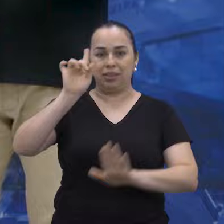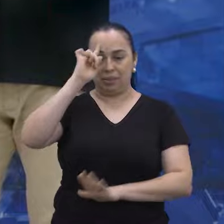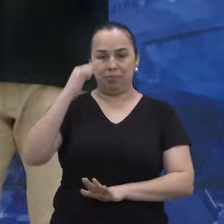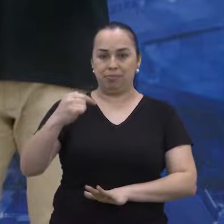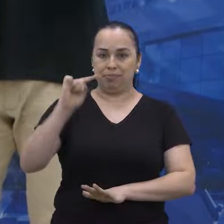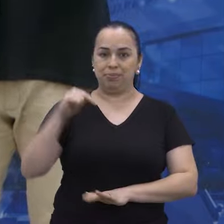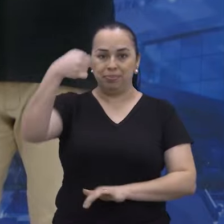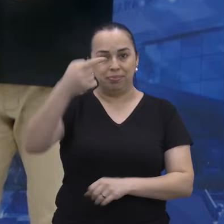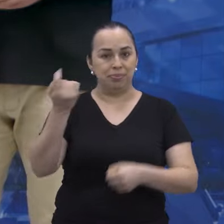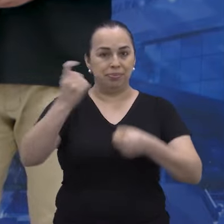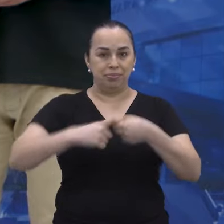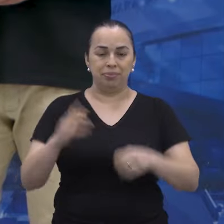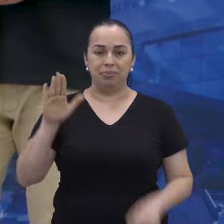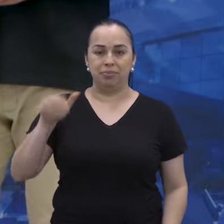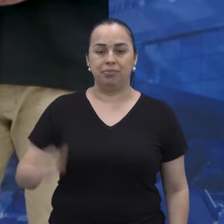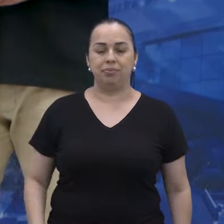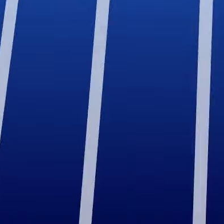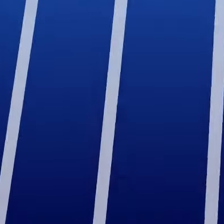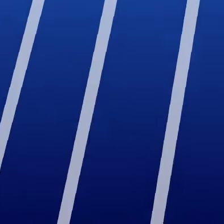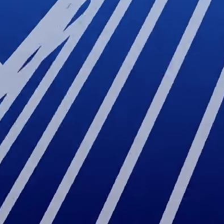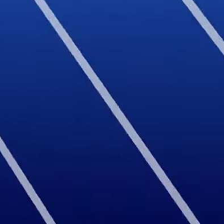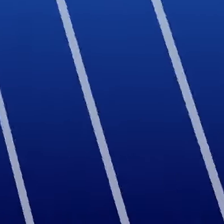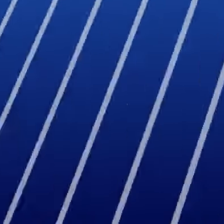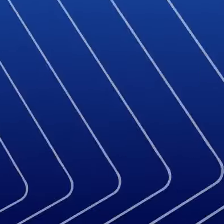fica por aqui. Até uma próxima. Tchau, tchau.